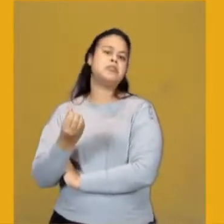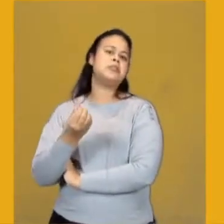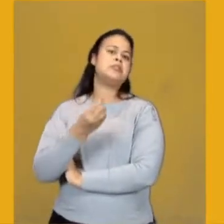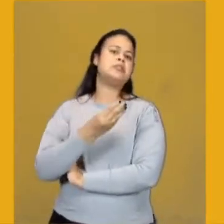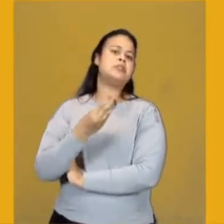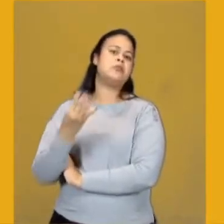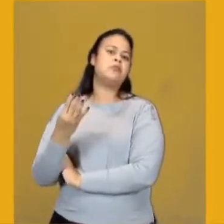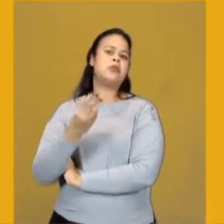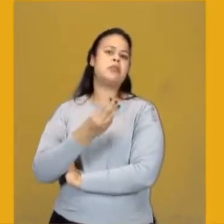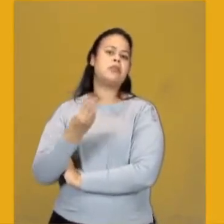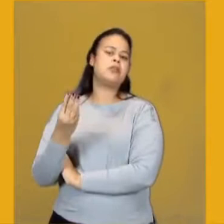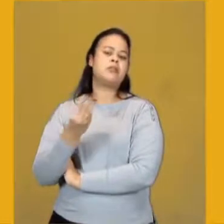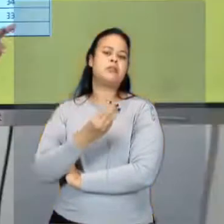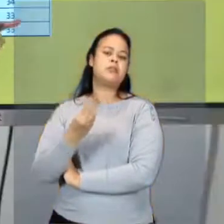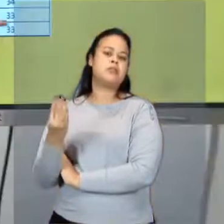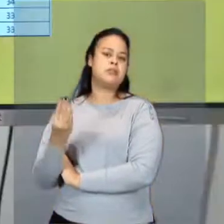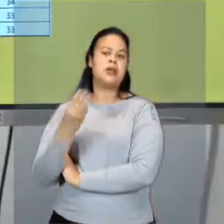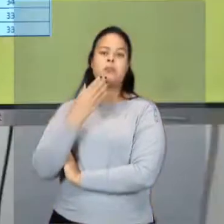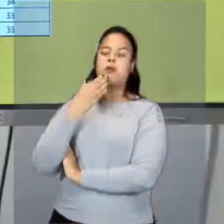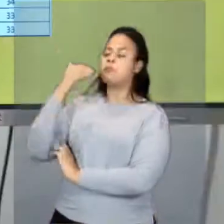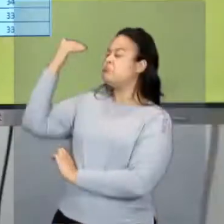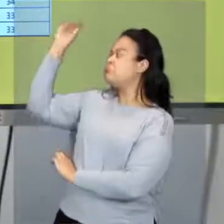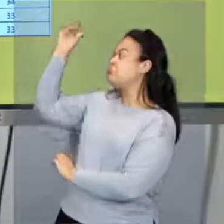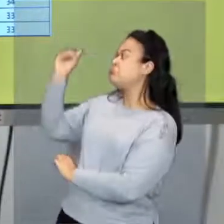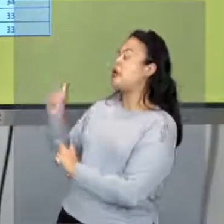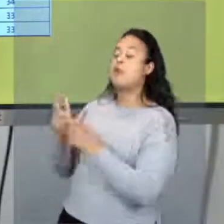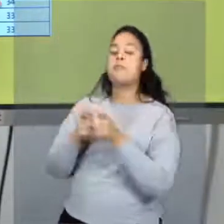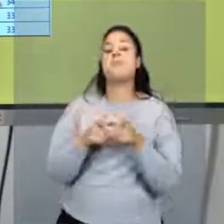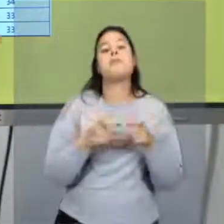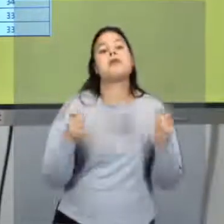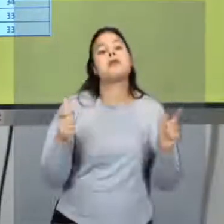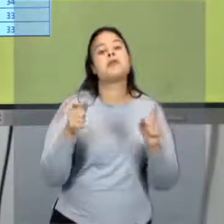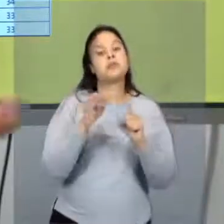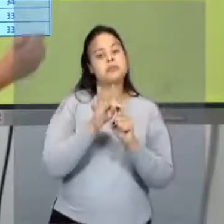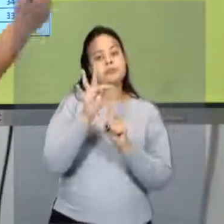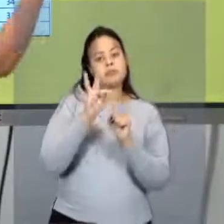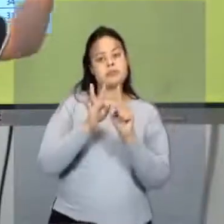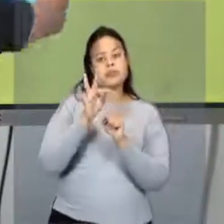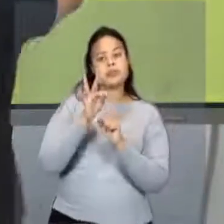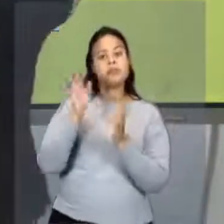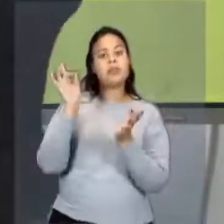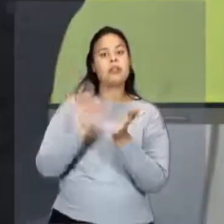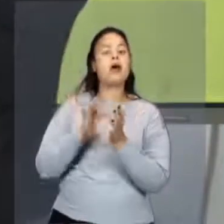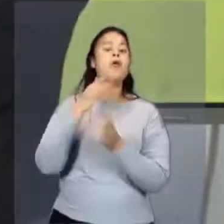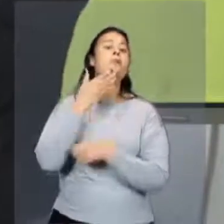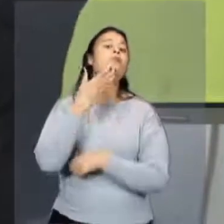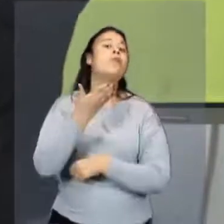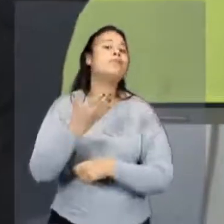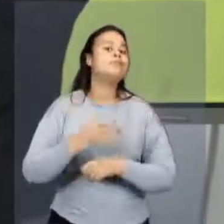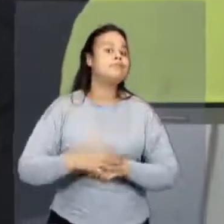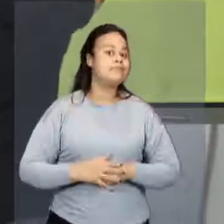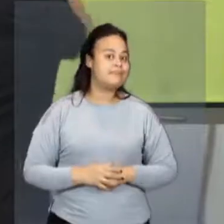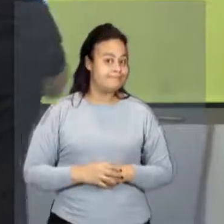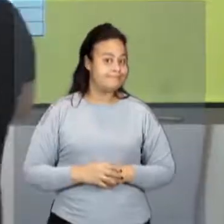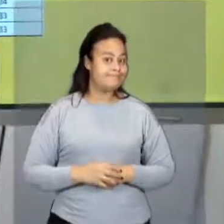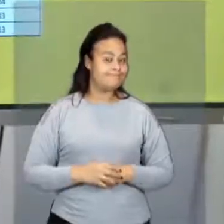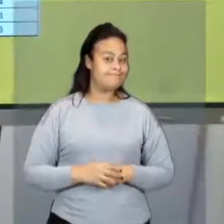34, 33 e 33. E a maior temperatura aqui é exatamente de quanto? De...